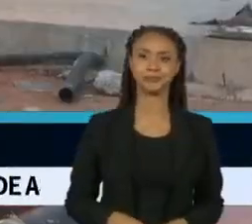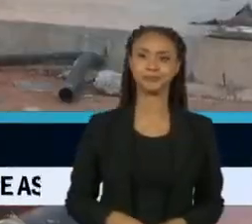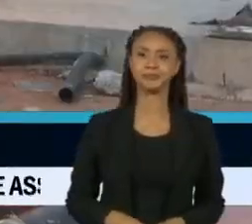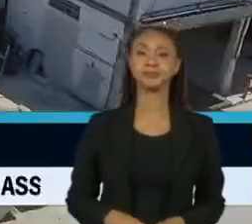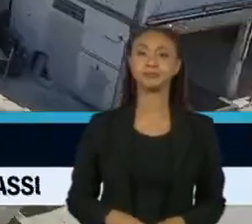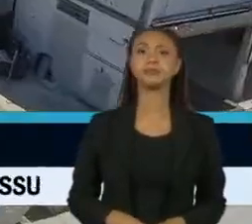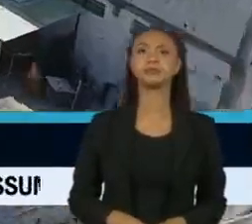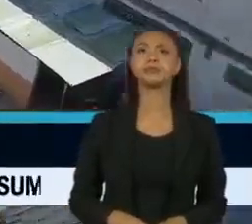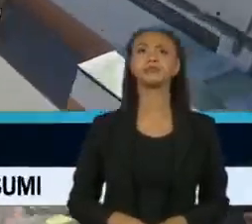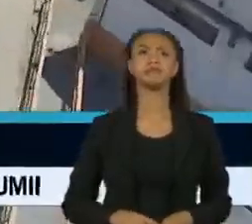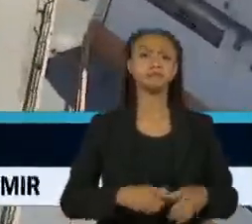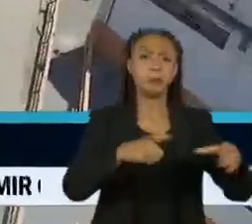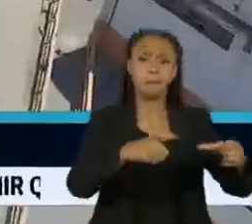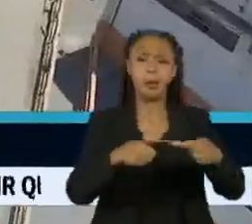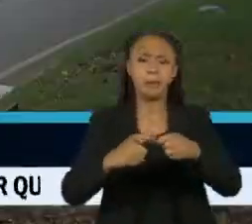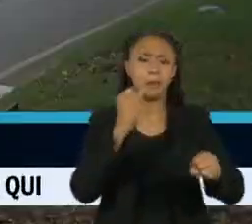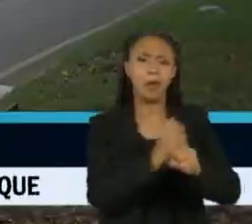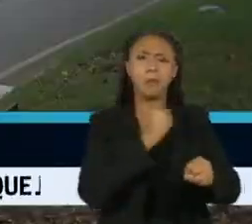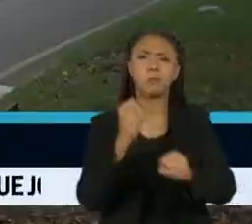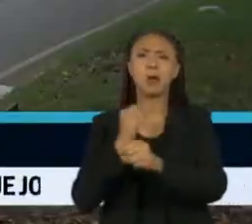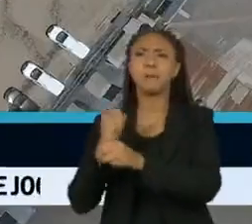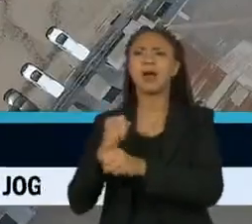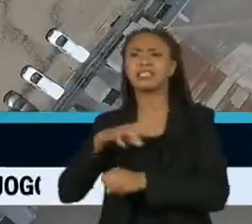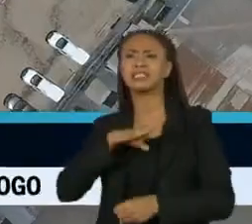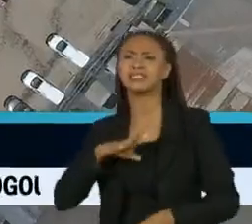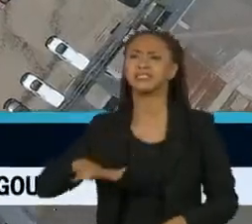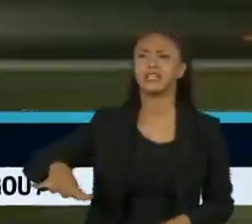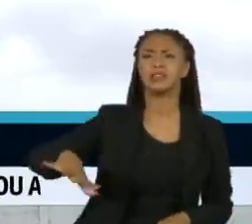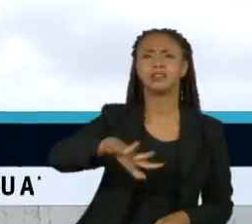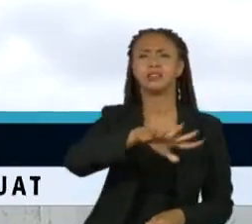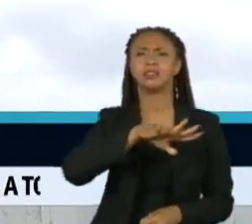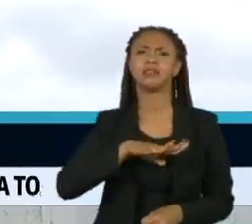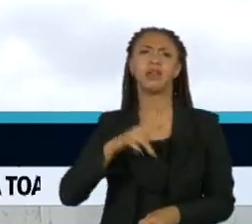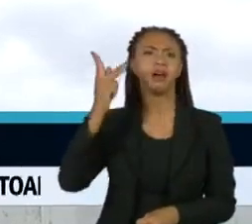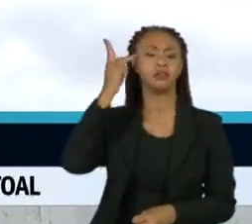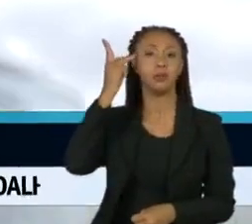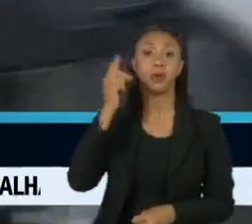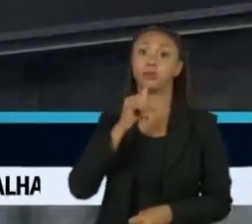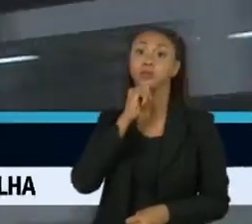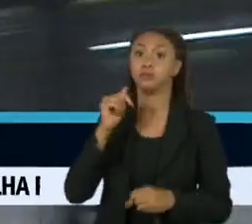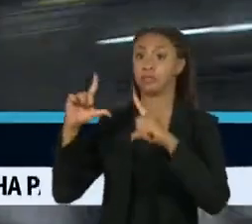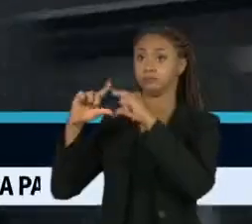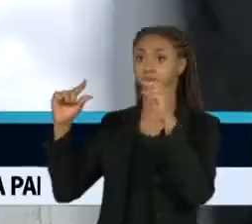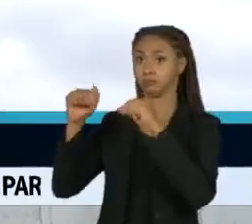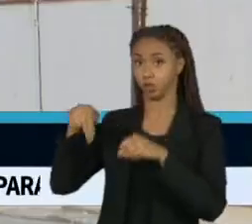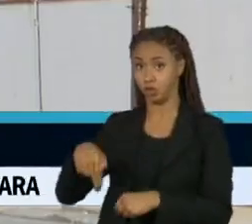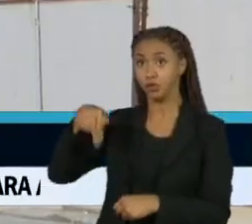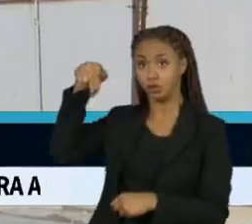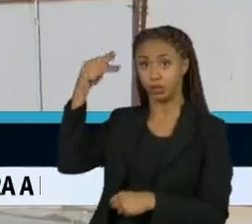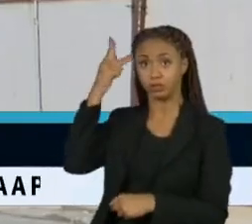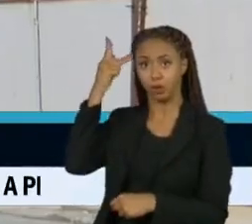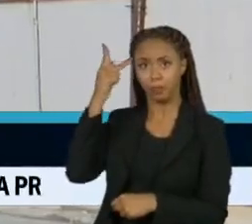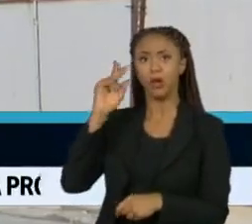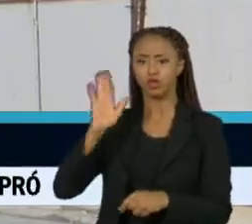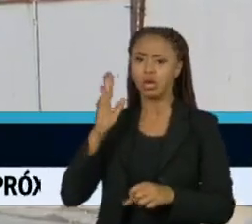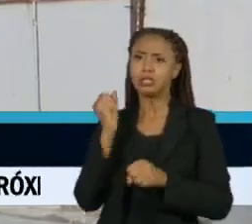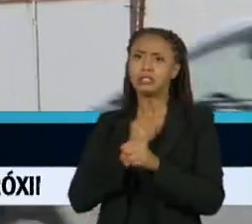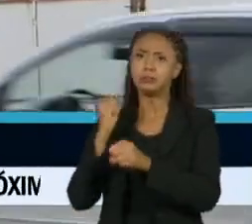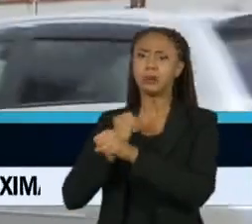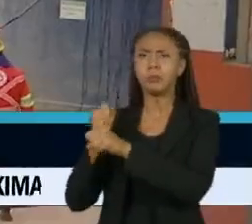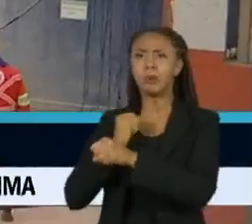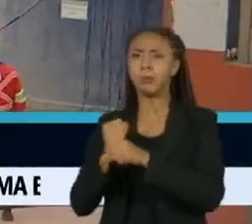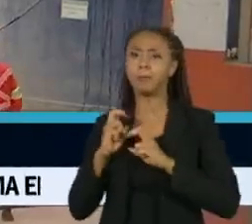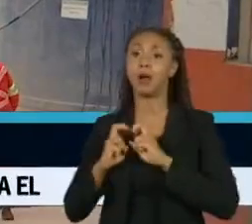Os canteiros se espalham por toda a região metropolitana da capital. A Vila Brasilândia, a Zona Norte, as obras da linha 6